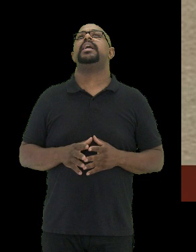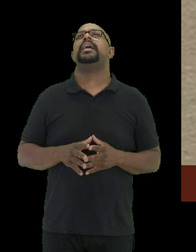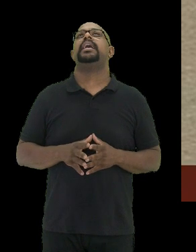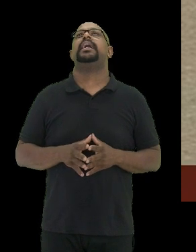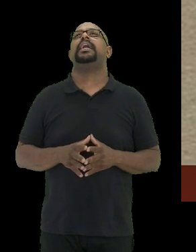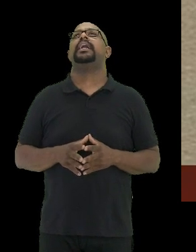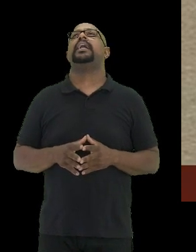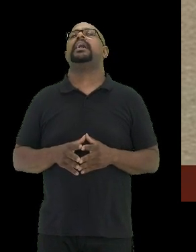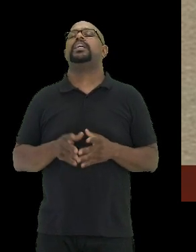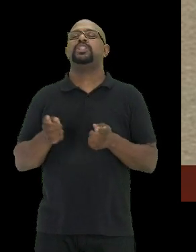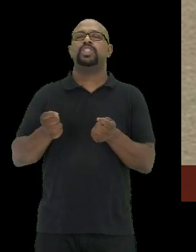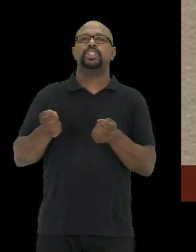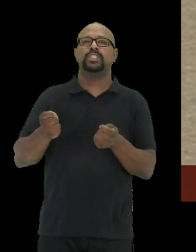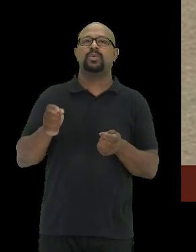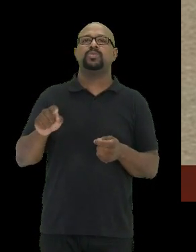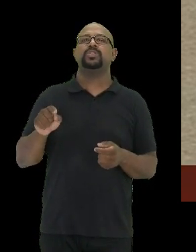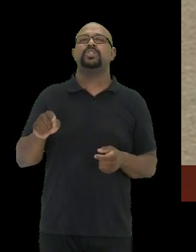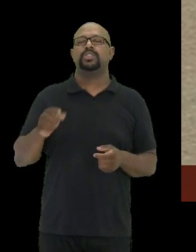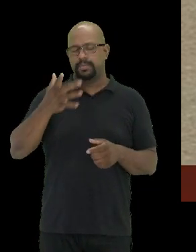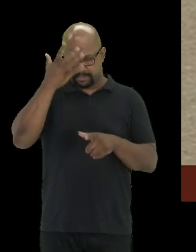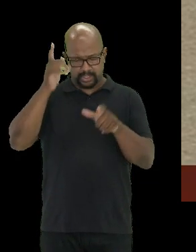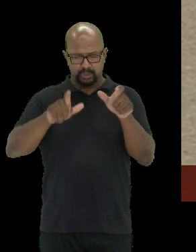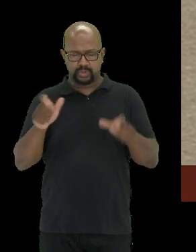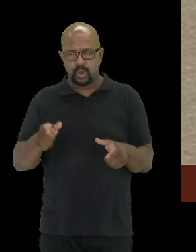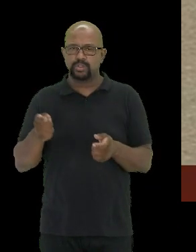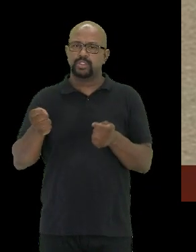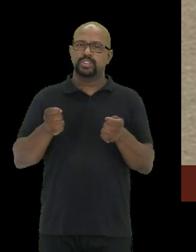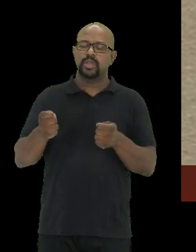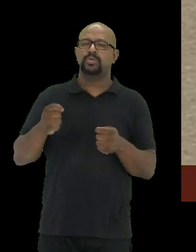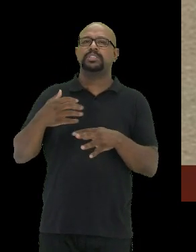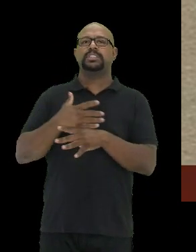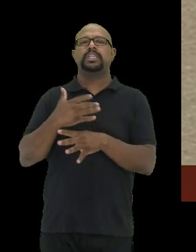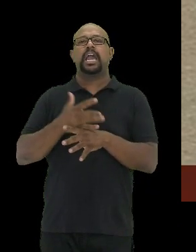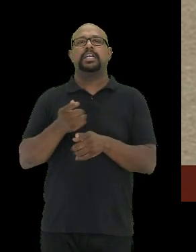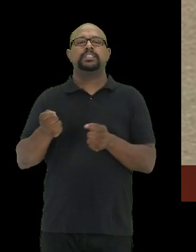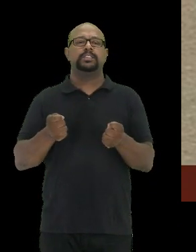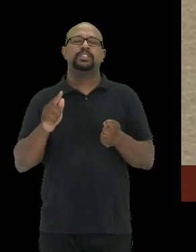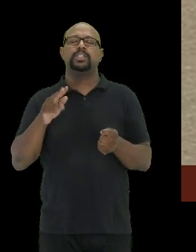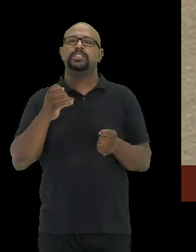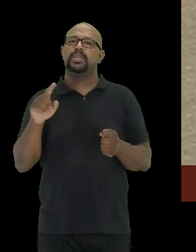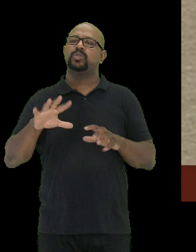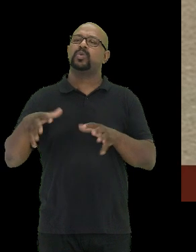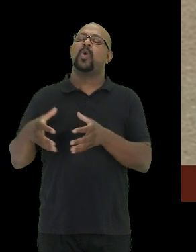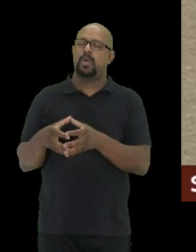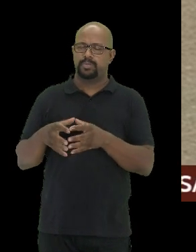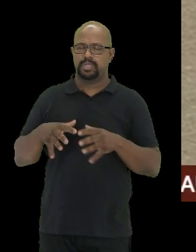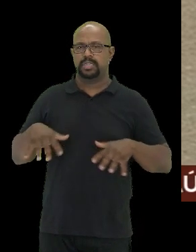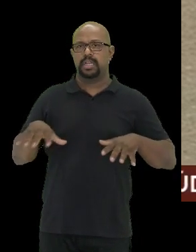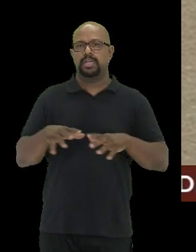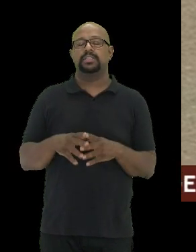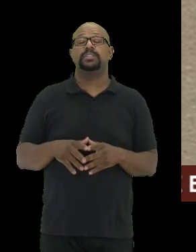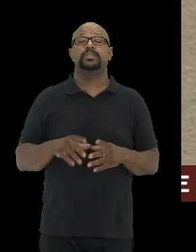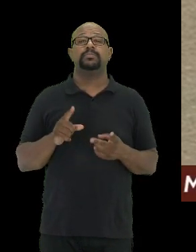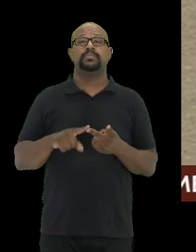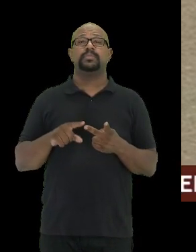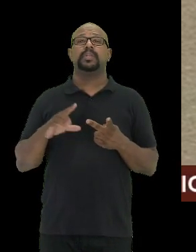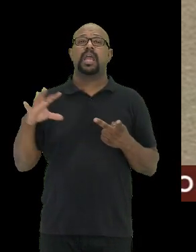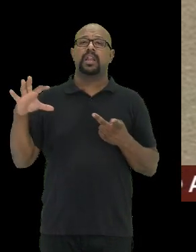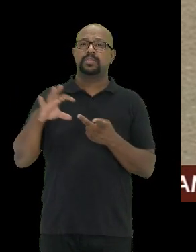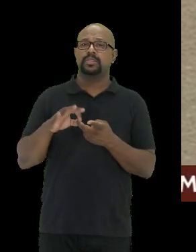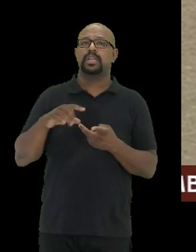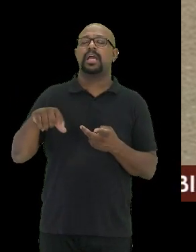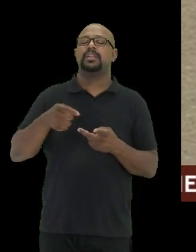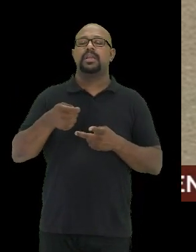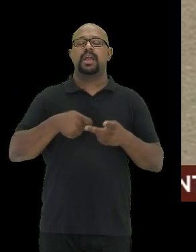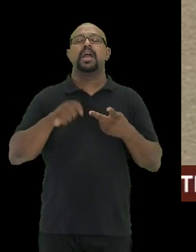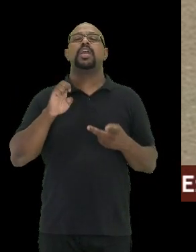da gestão de pessoas, gestão de cidades, da gestão de comunidades, as questões relacionadas à